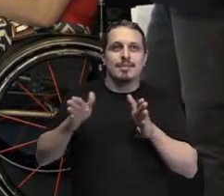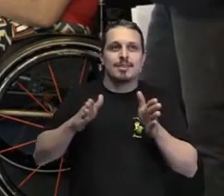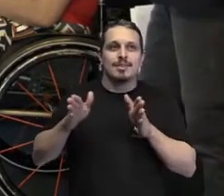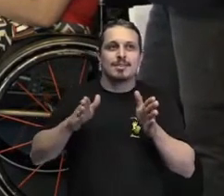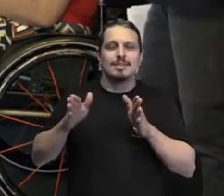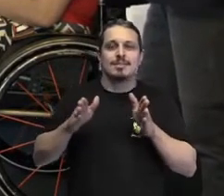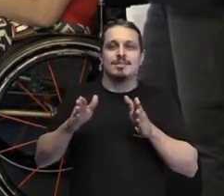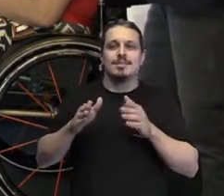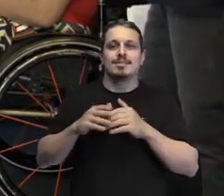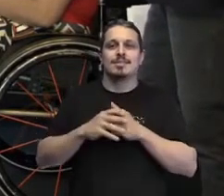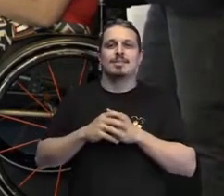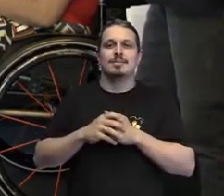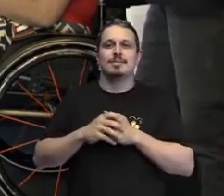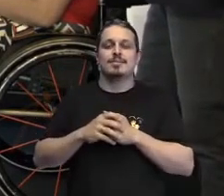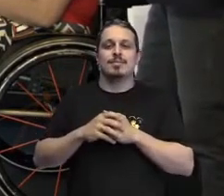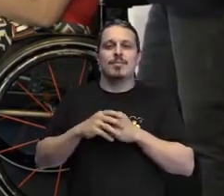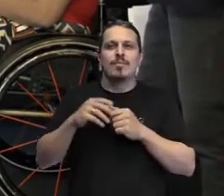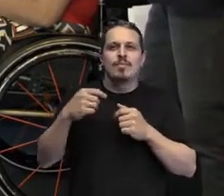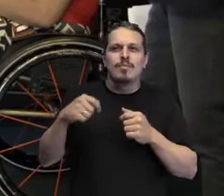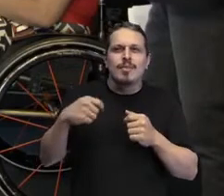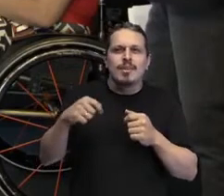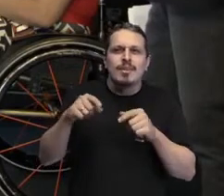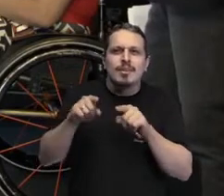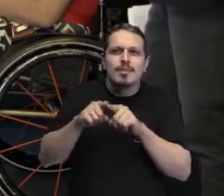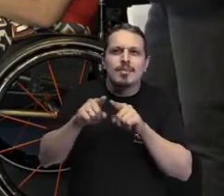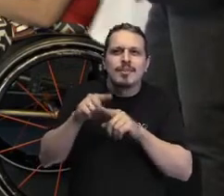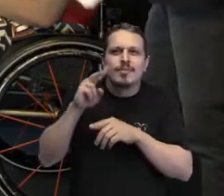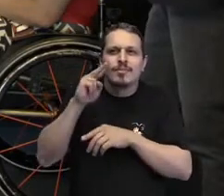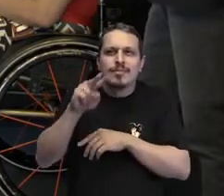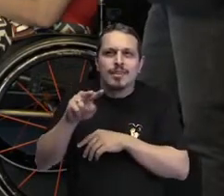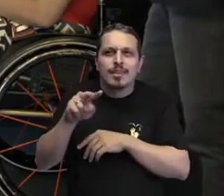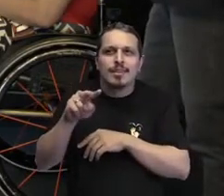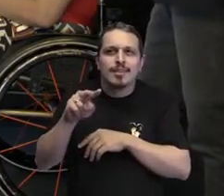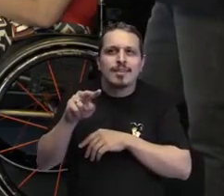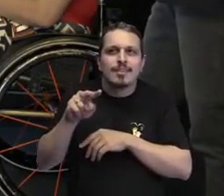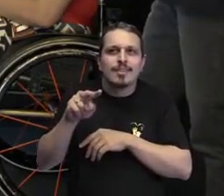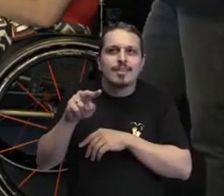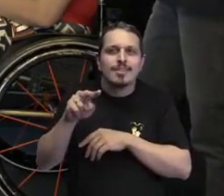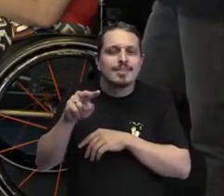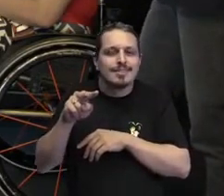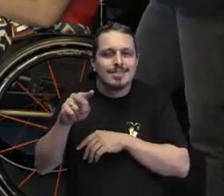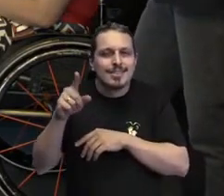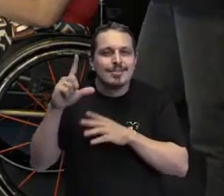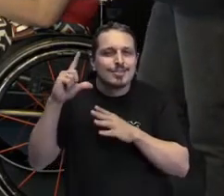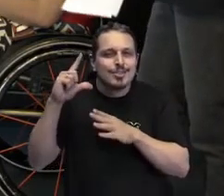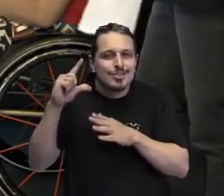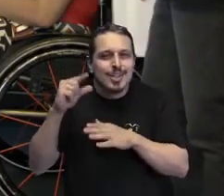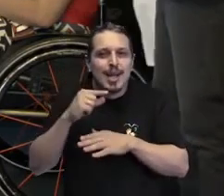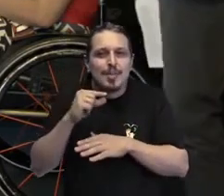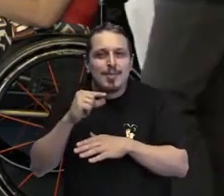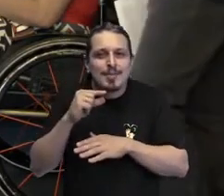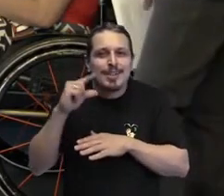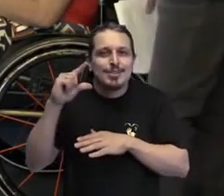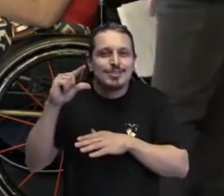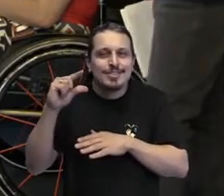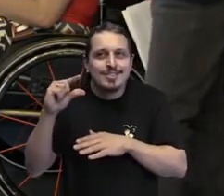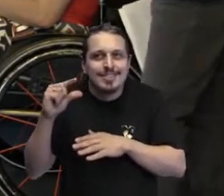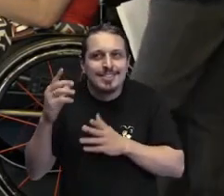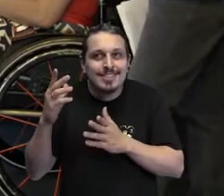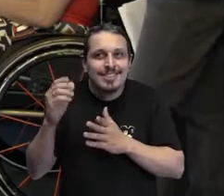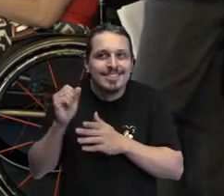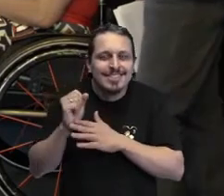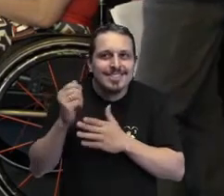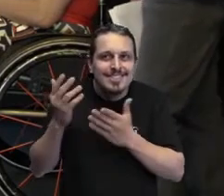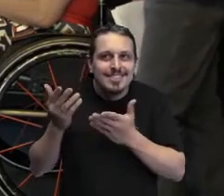essa força de coragem, né? A gente não precisa ter medo de falar assim, ó,